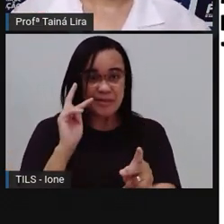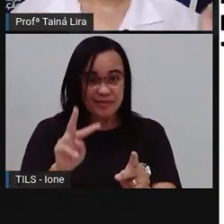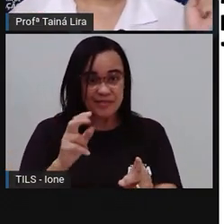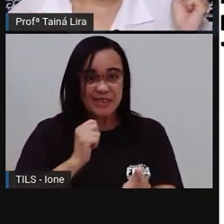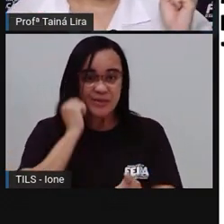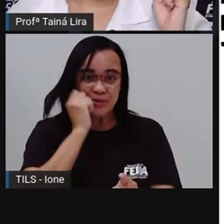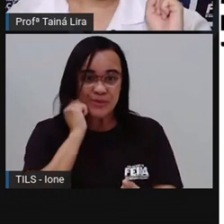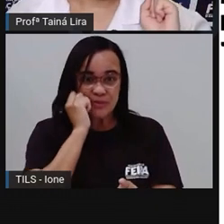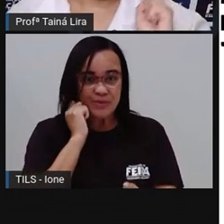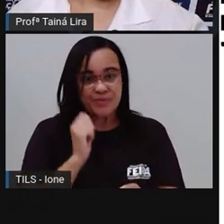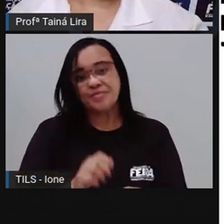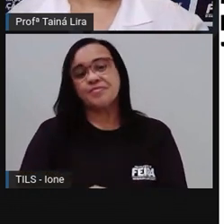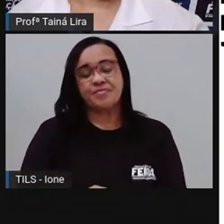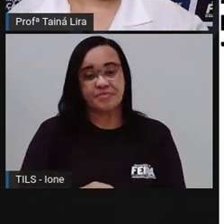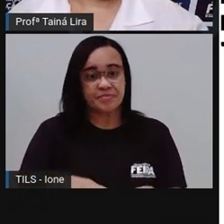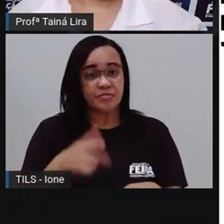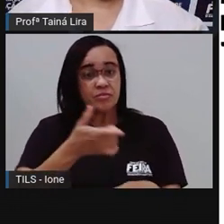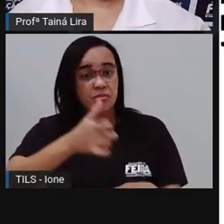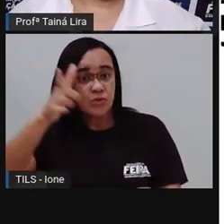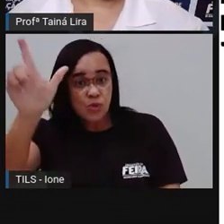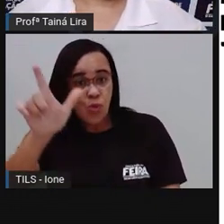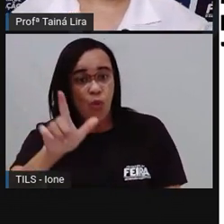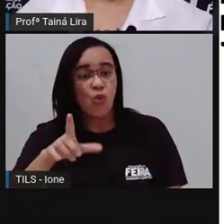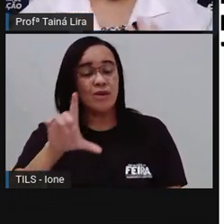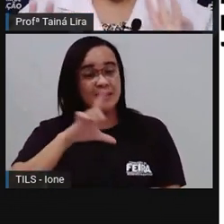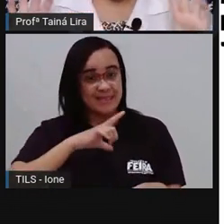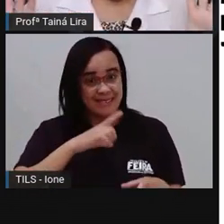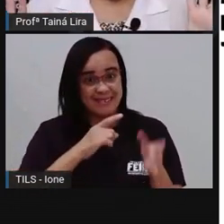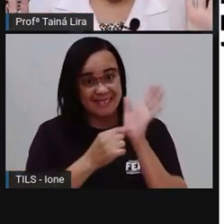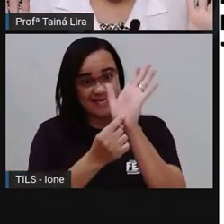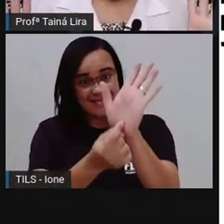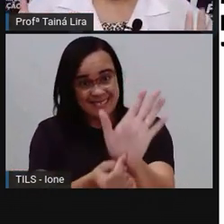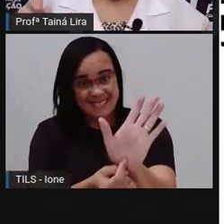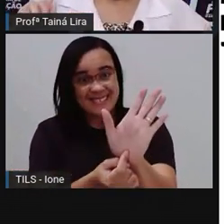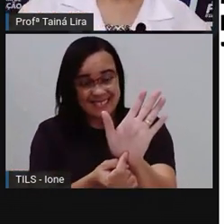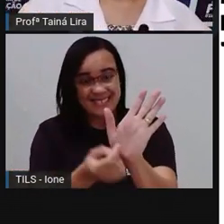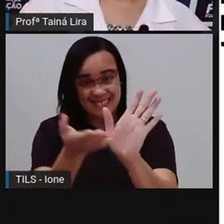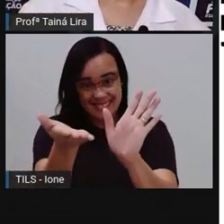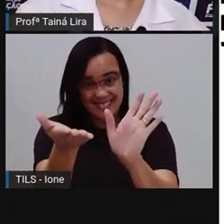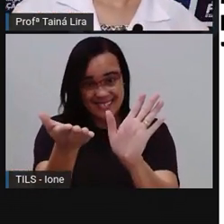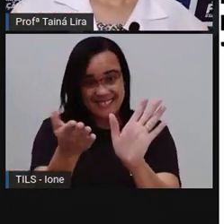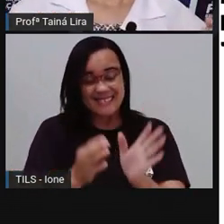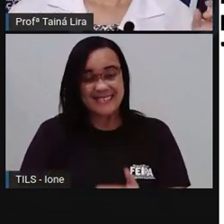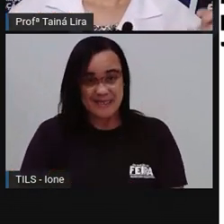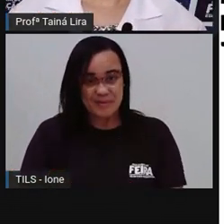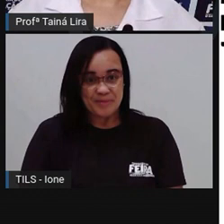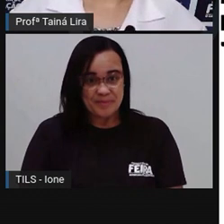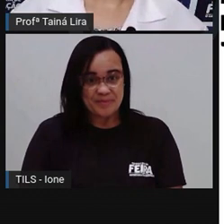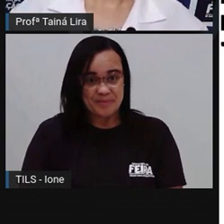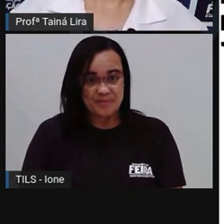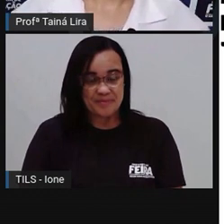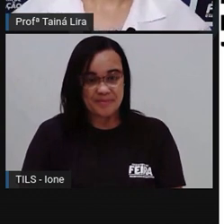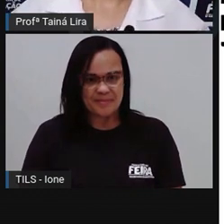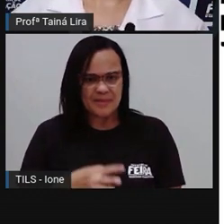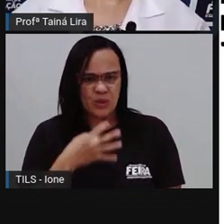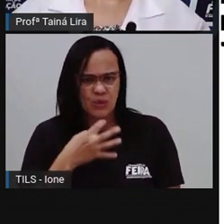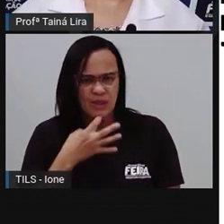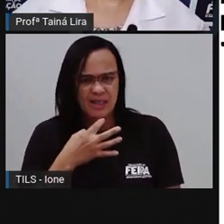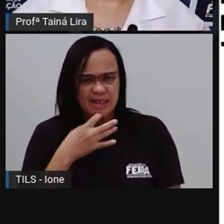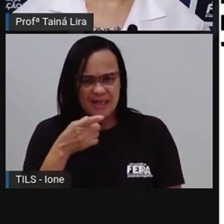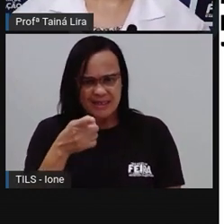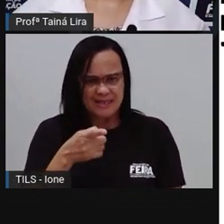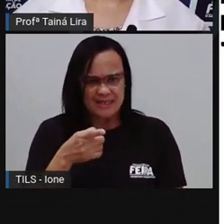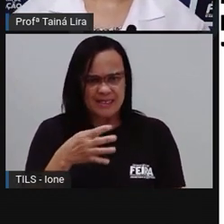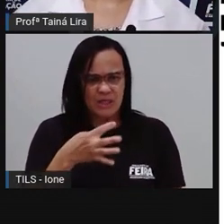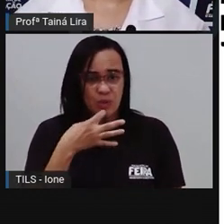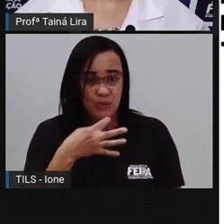Então, olha lá, ó, mais uma receita que a pró trouxe. Agora, vamos fazer diferente, ó. Quem conhece aqui essa imagem?